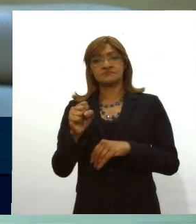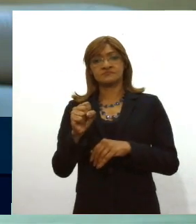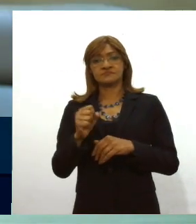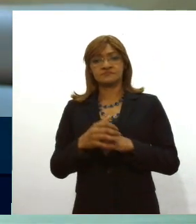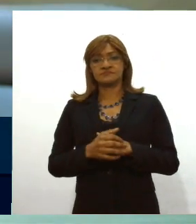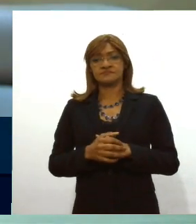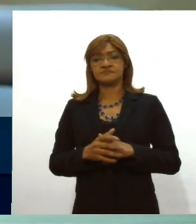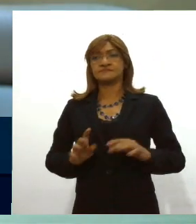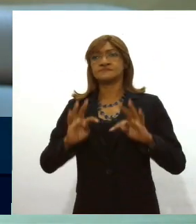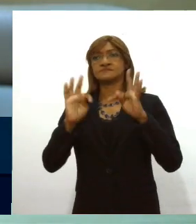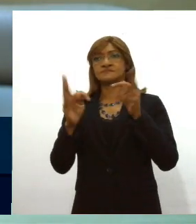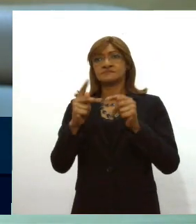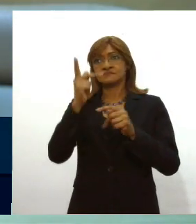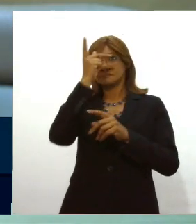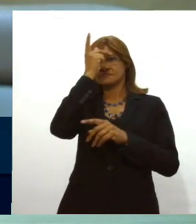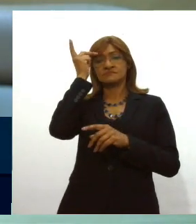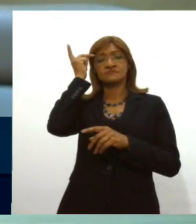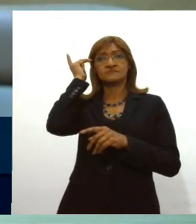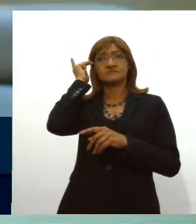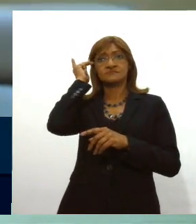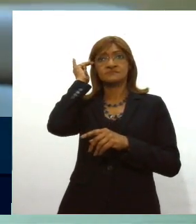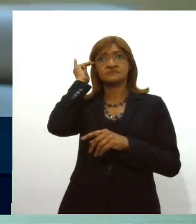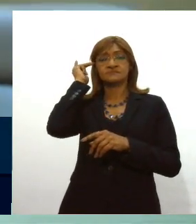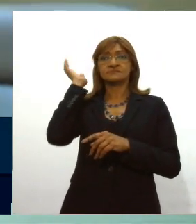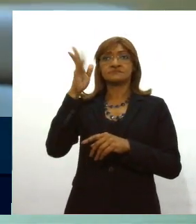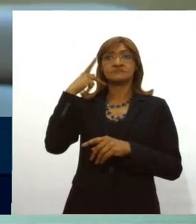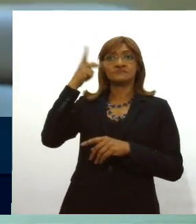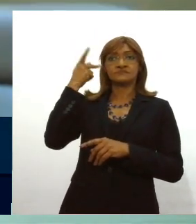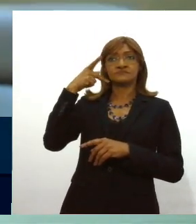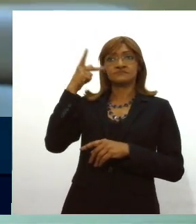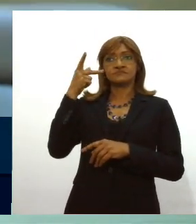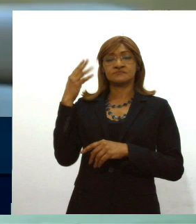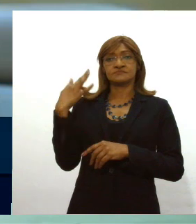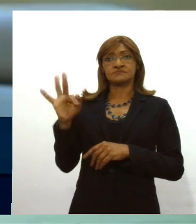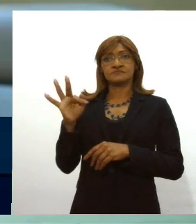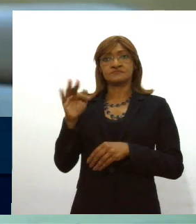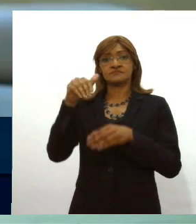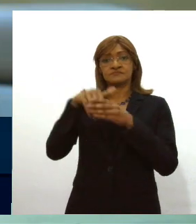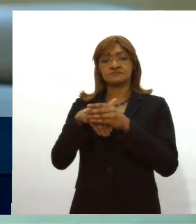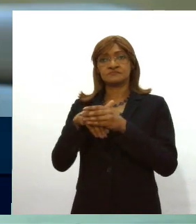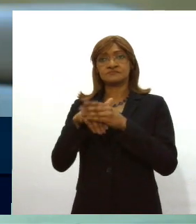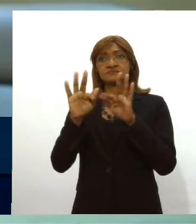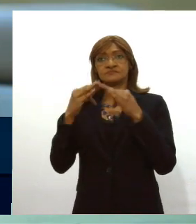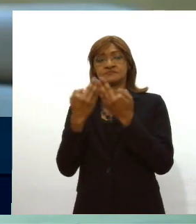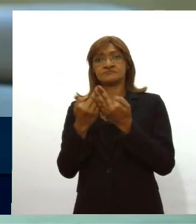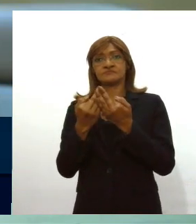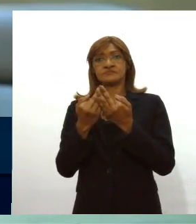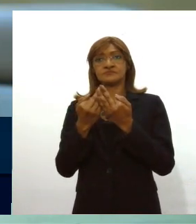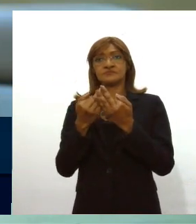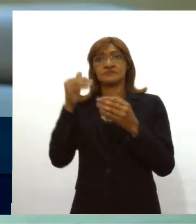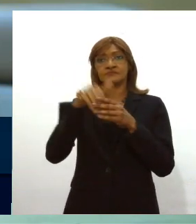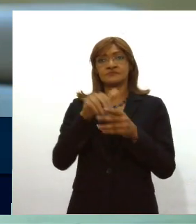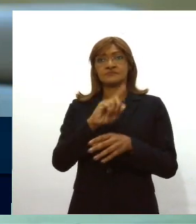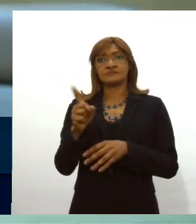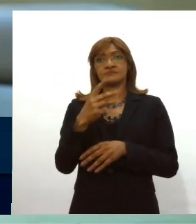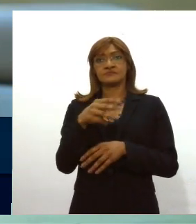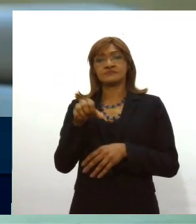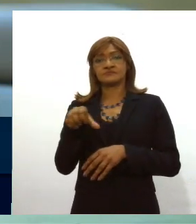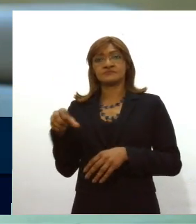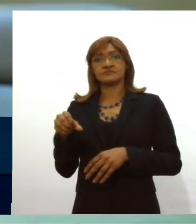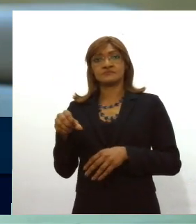isso e a todos os parlamentares federais. Quem está com a família vota não ao 399? Quem está